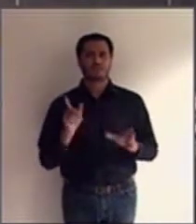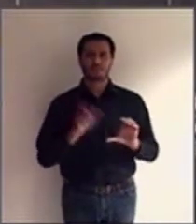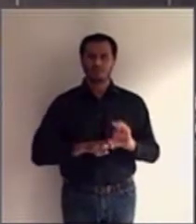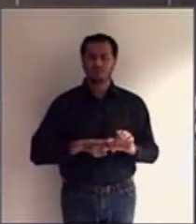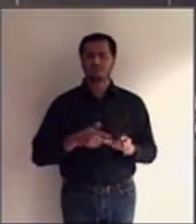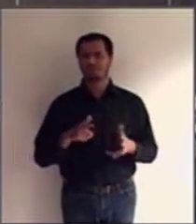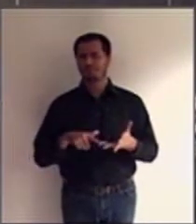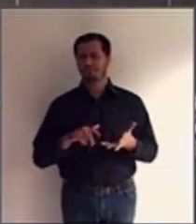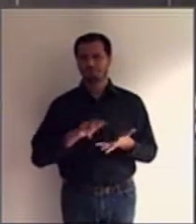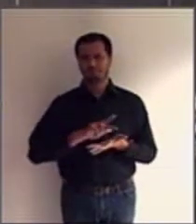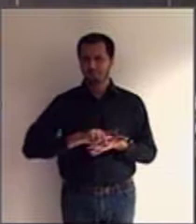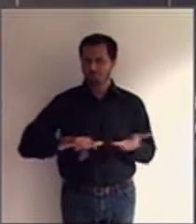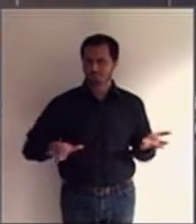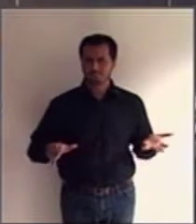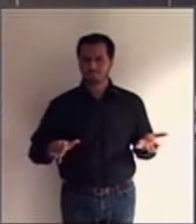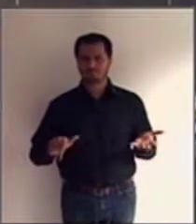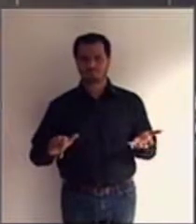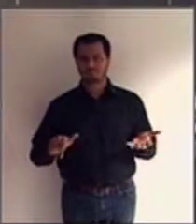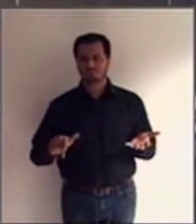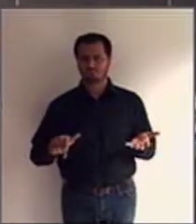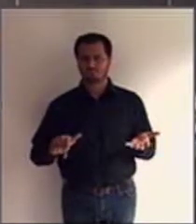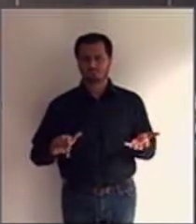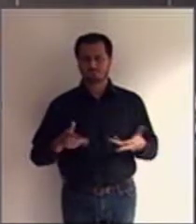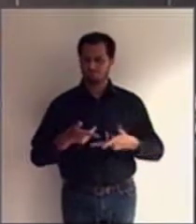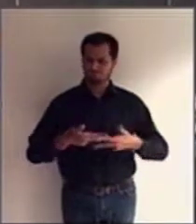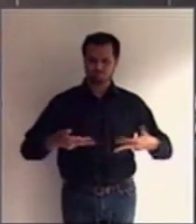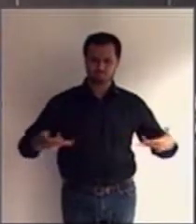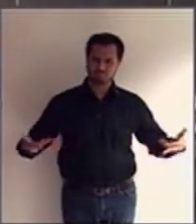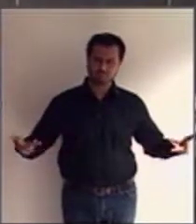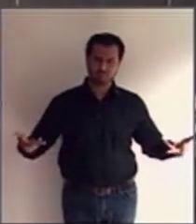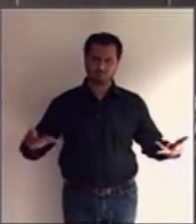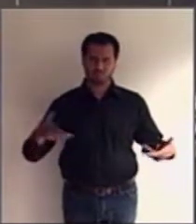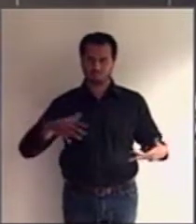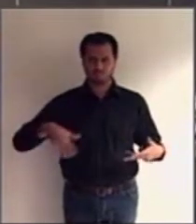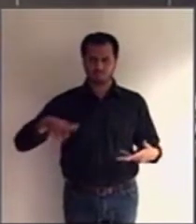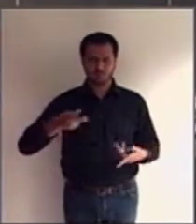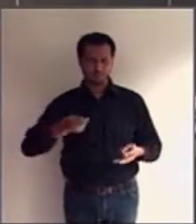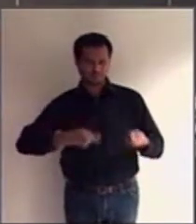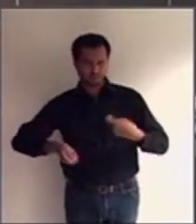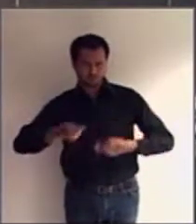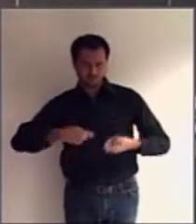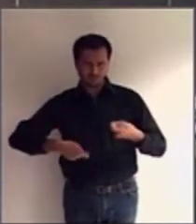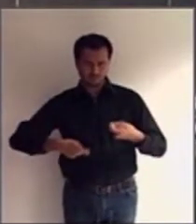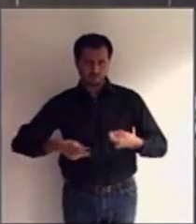demandar ou ser demandado e praticar em geral os atos que não sejam de mera administração.